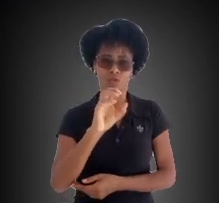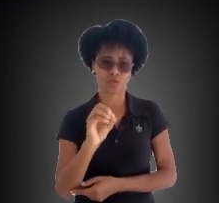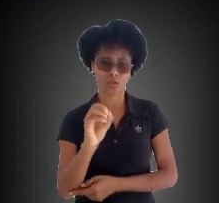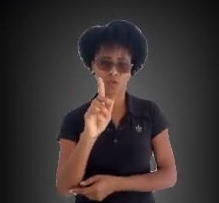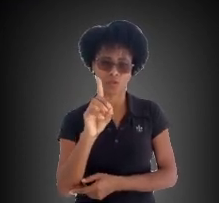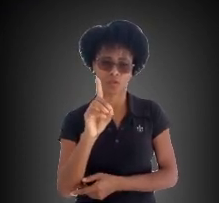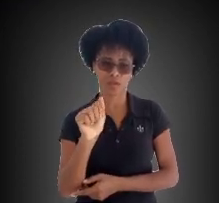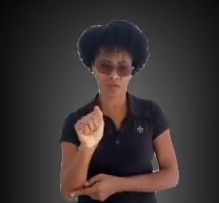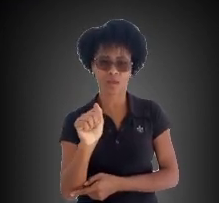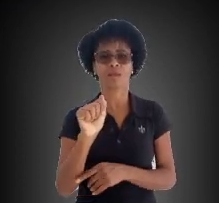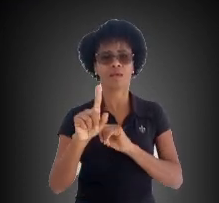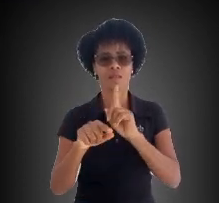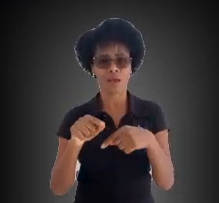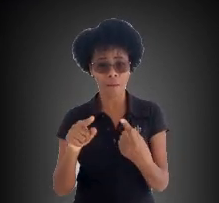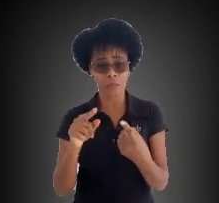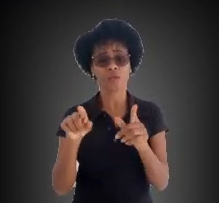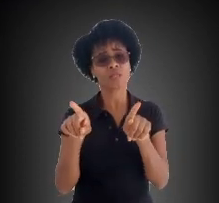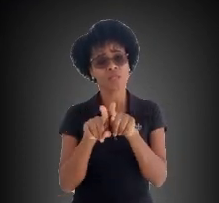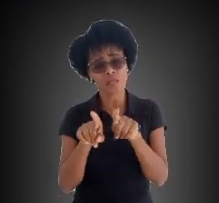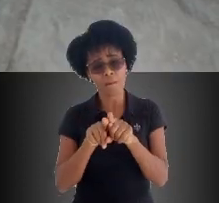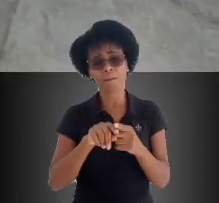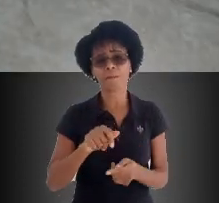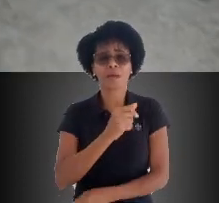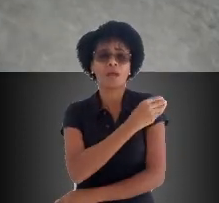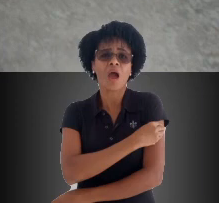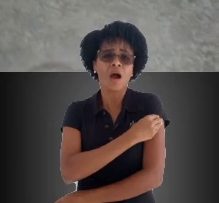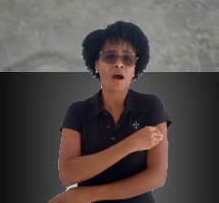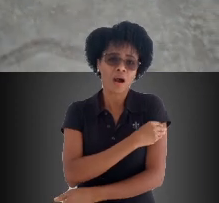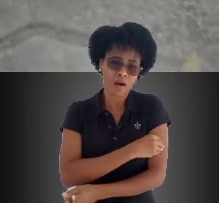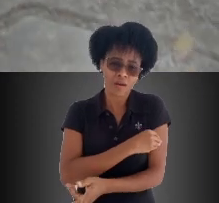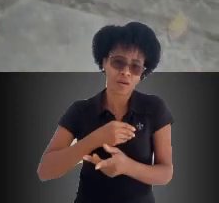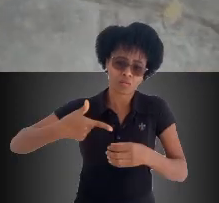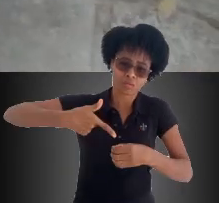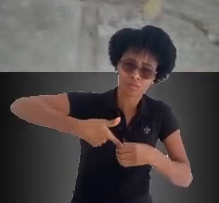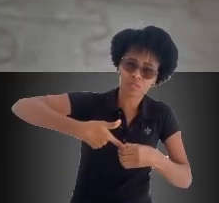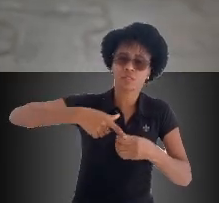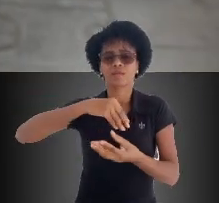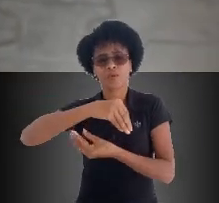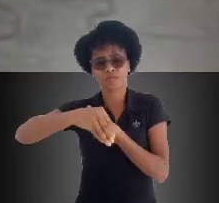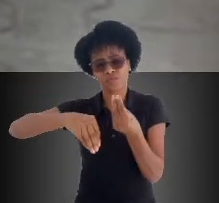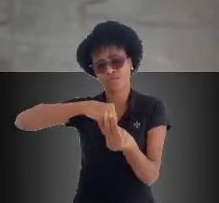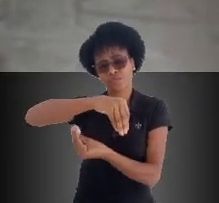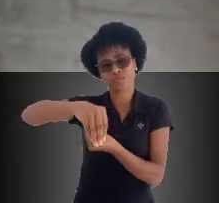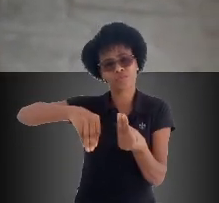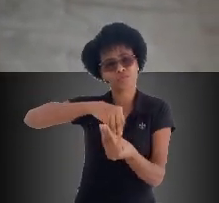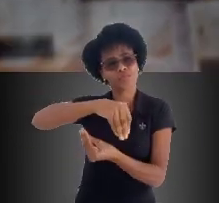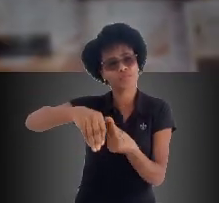cinco litros de álcool, algo mesmo de posto de gasolina. Aí, a princípio, a gente mistura o óleo com o álcool,